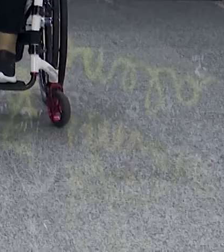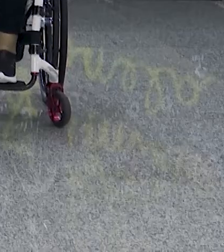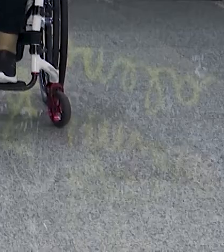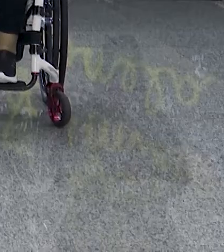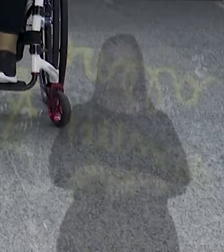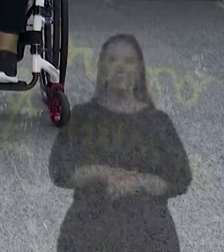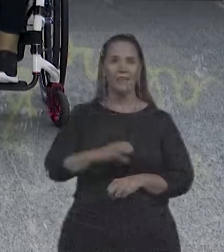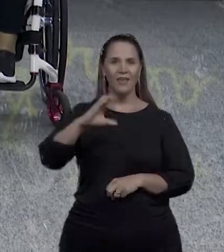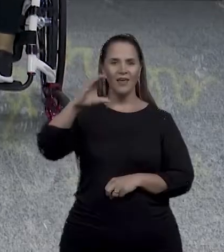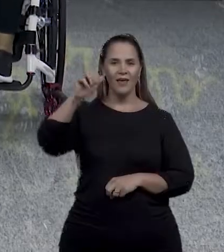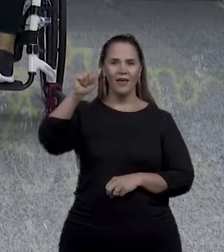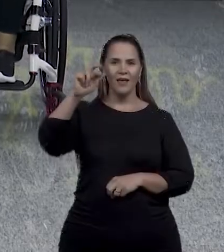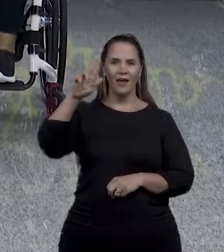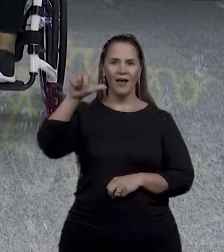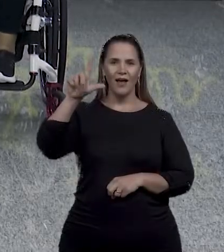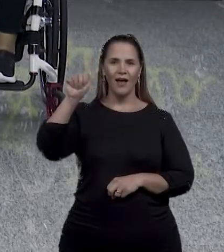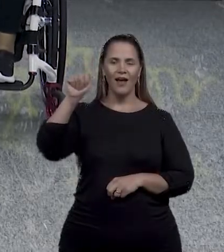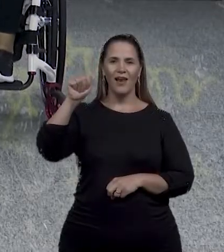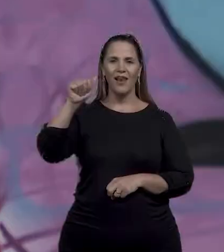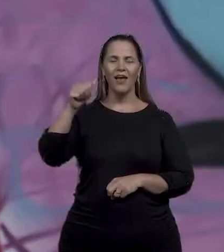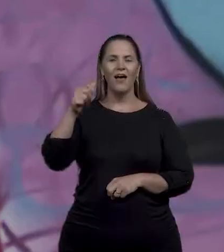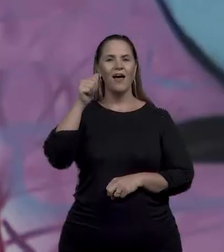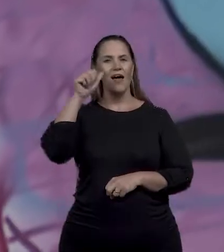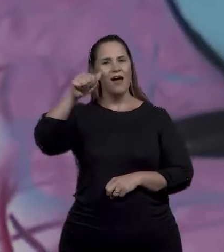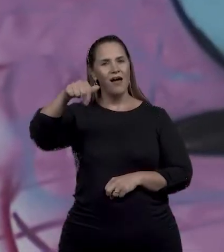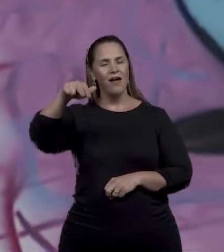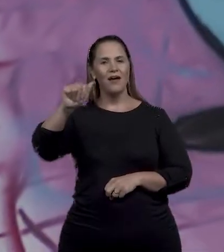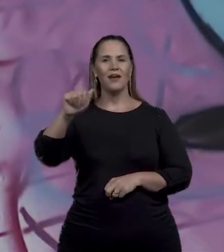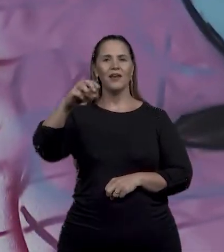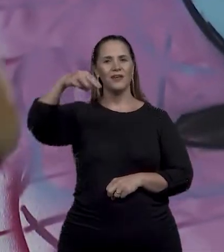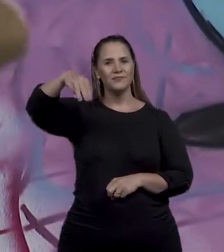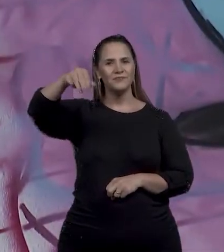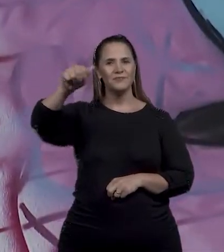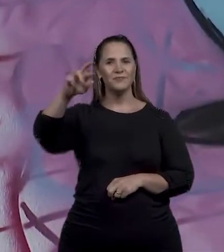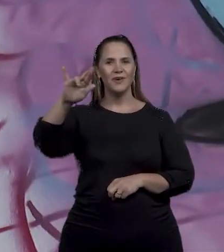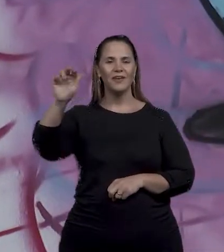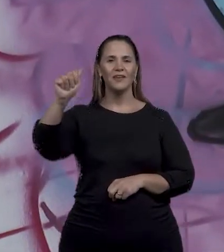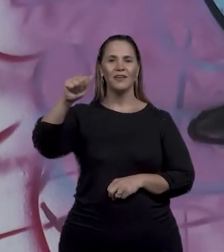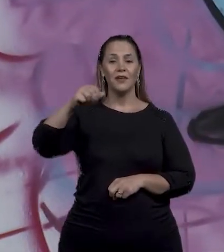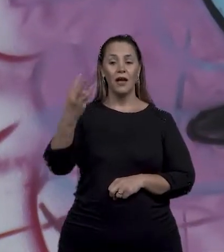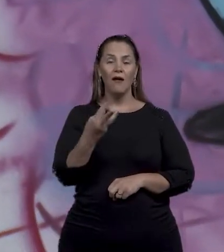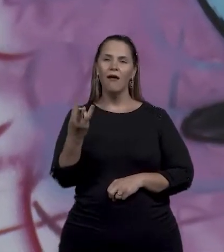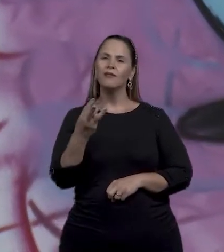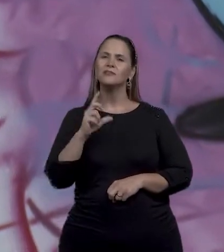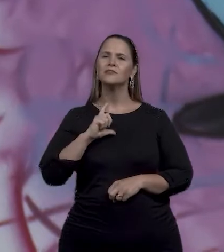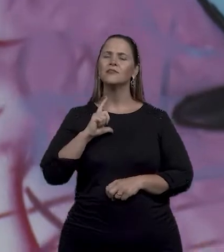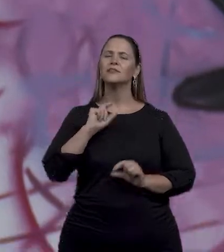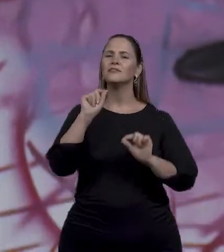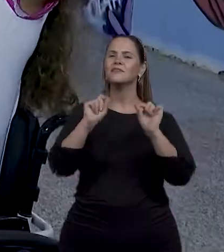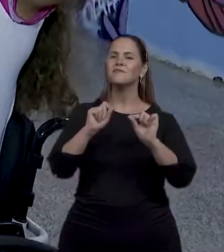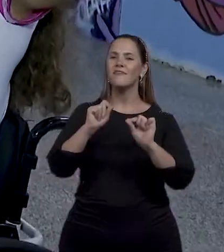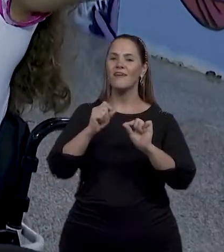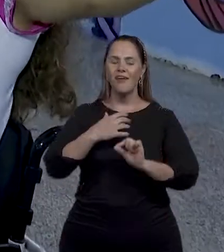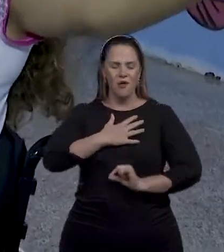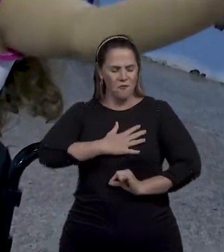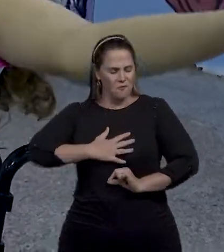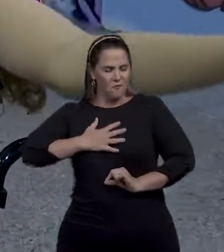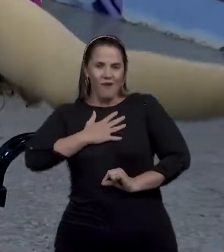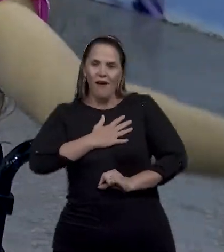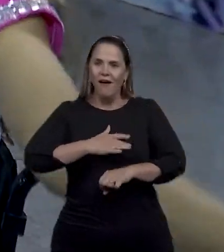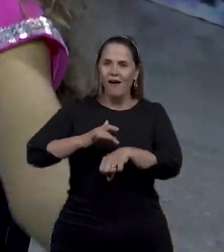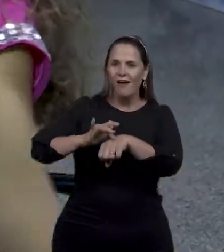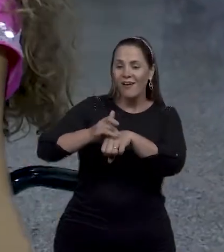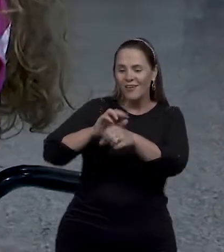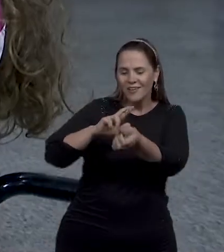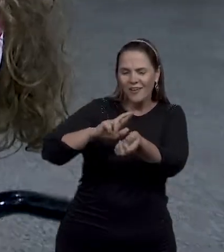Carla, Ana e Maria Piedade. O que elas têm em comum? O gosto pela dança e pelo ritmo,